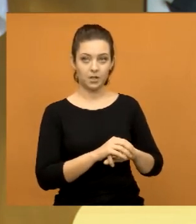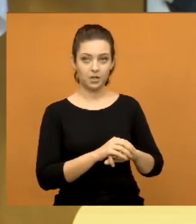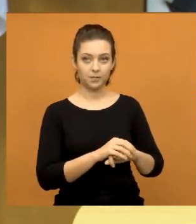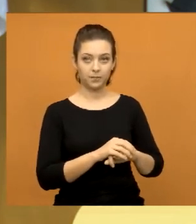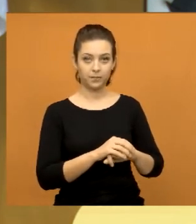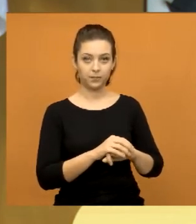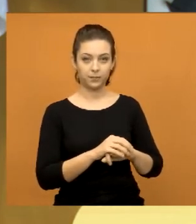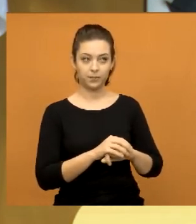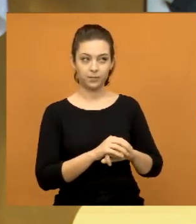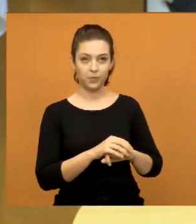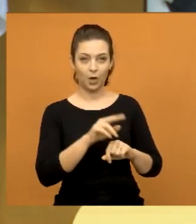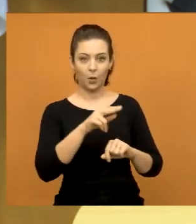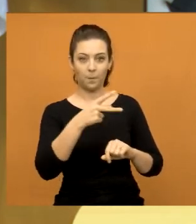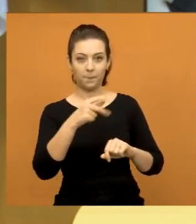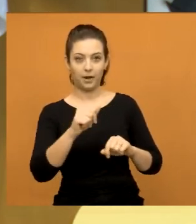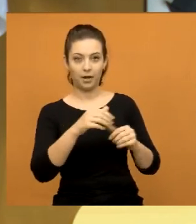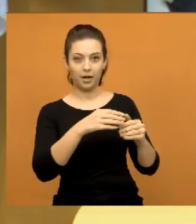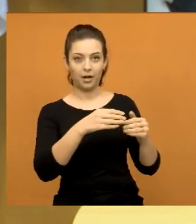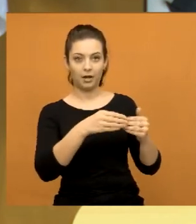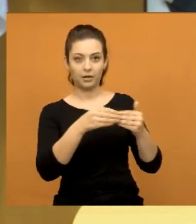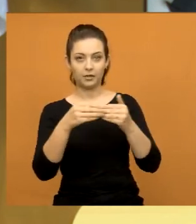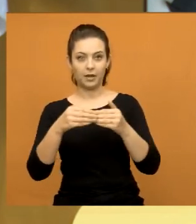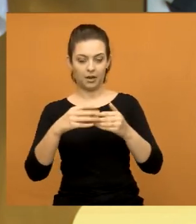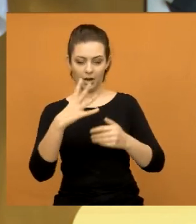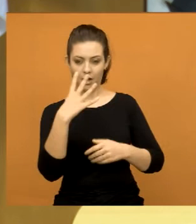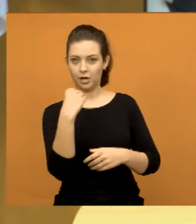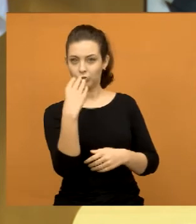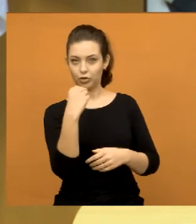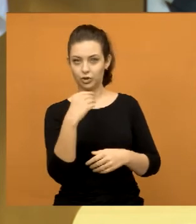para trazer no UPA, o doutor Telmo de Amédia Cruz para fazer o RAI-X.